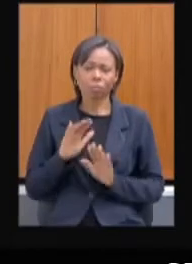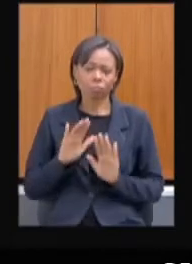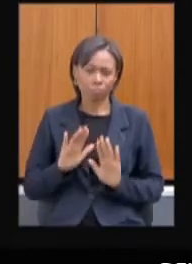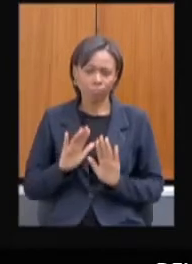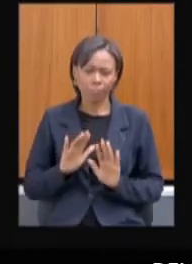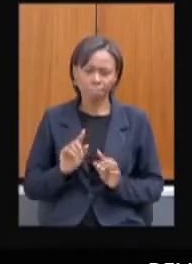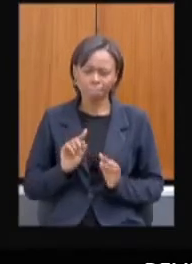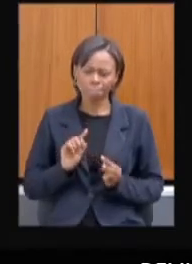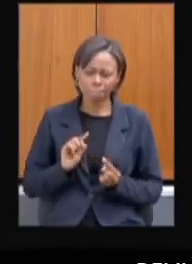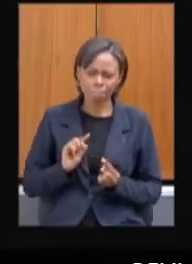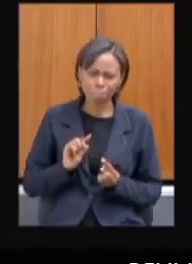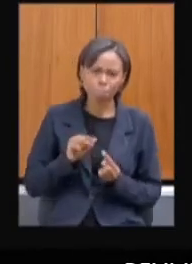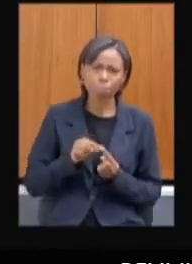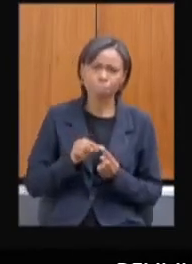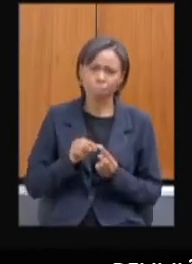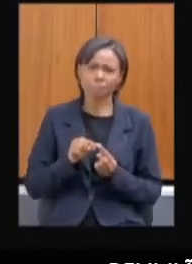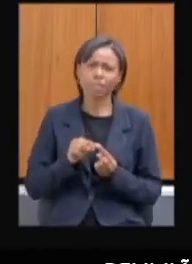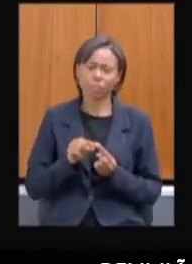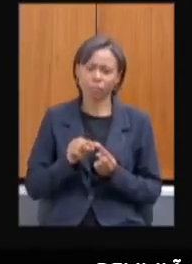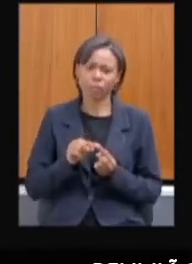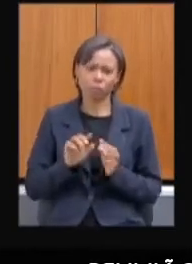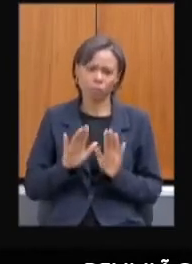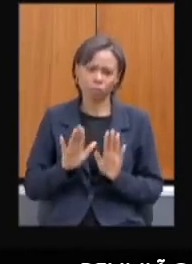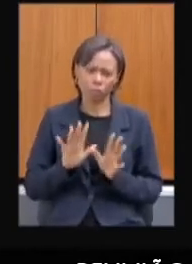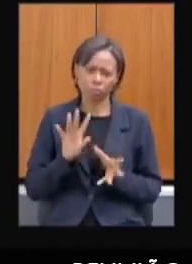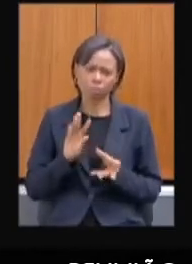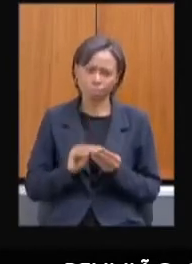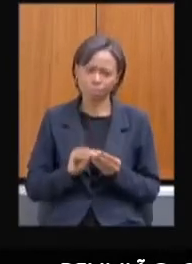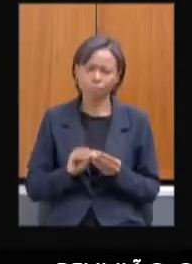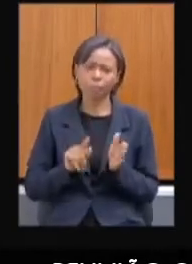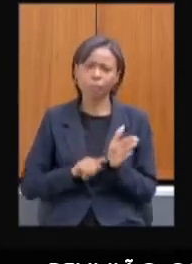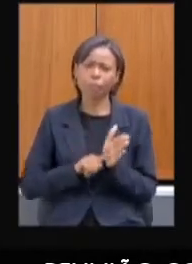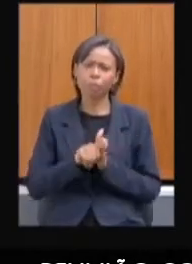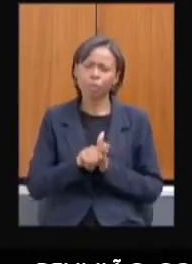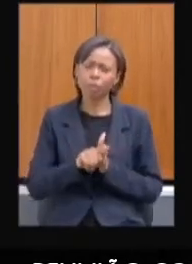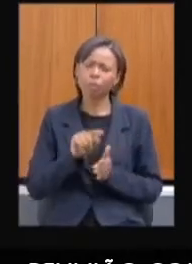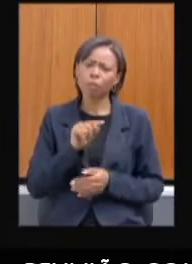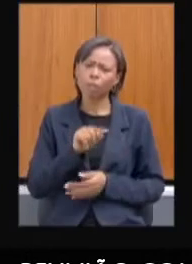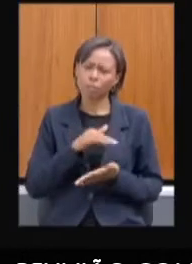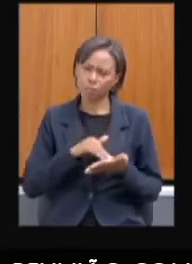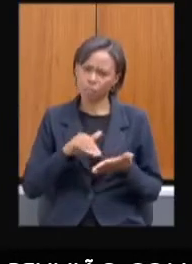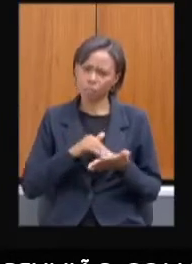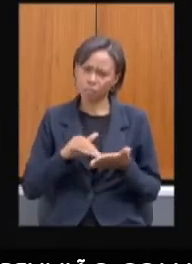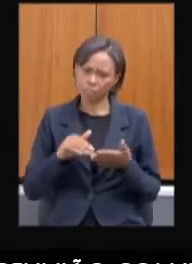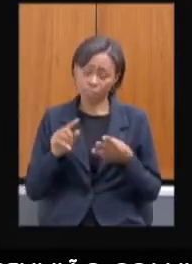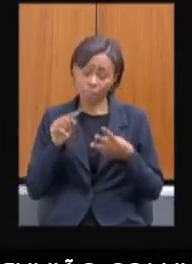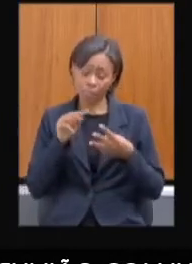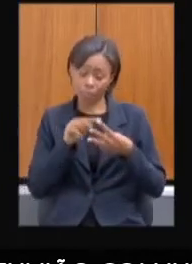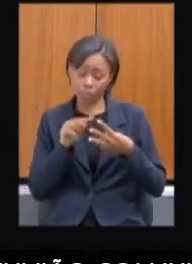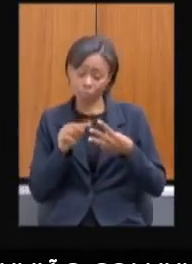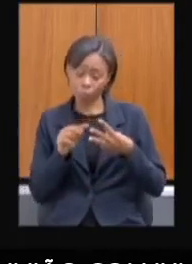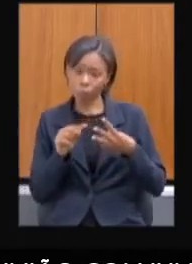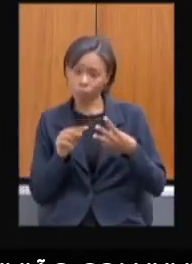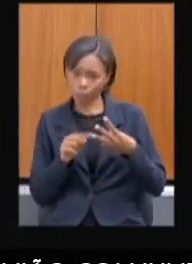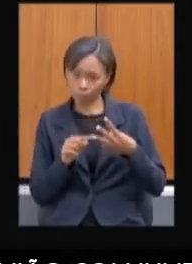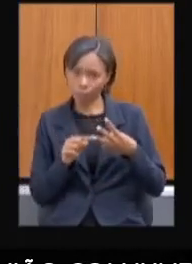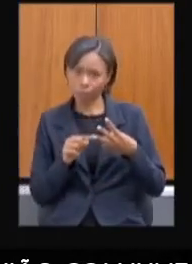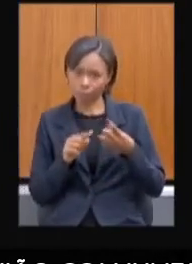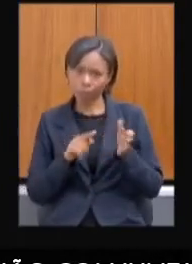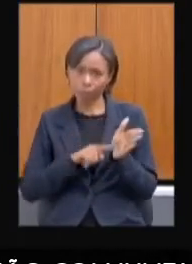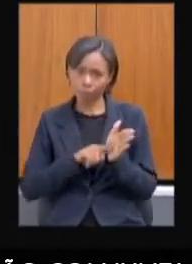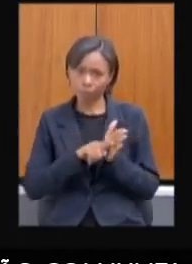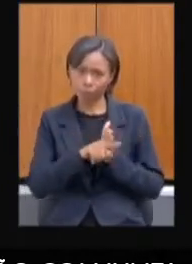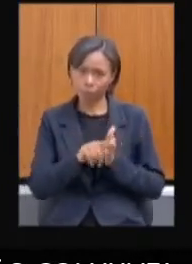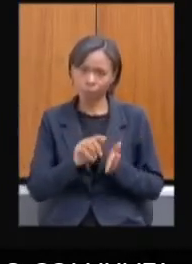um objetivo junto à secretária Elizabeth Jucá de fazer três perguntas para que a